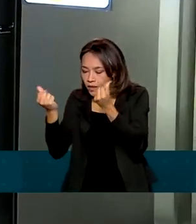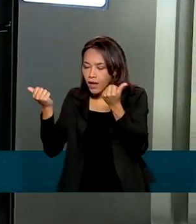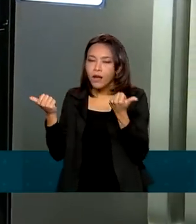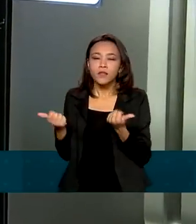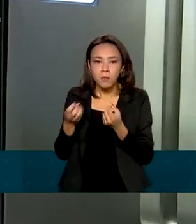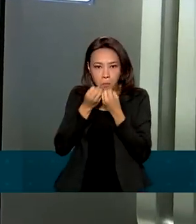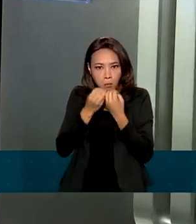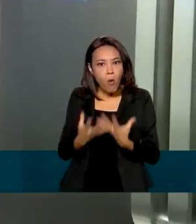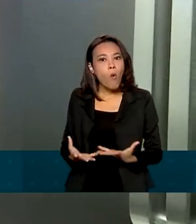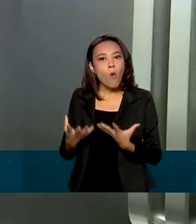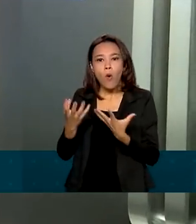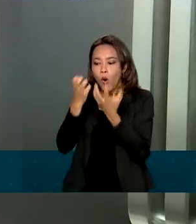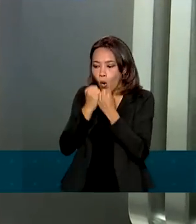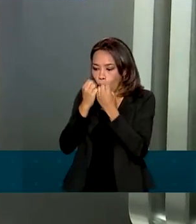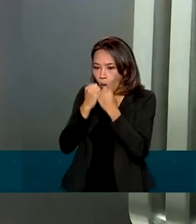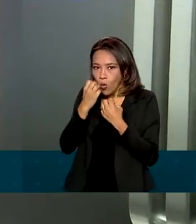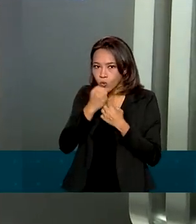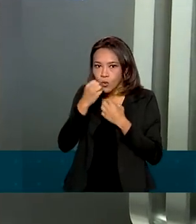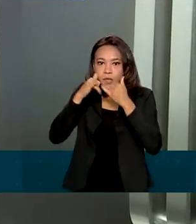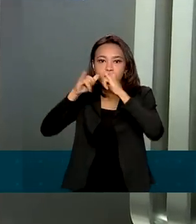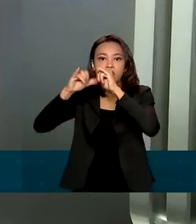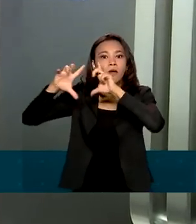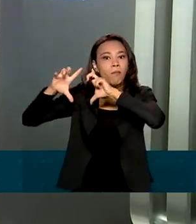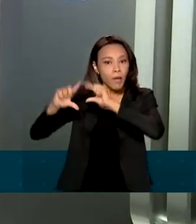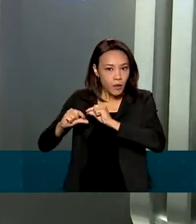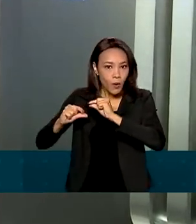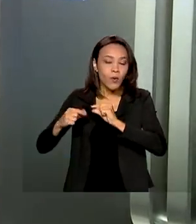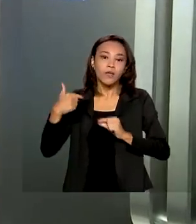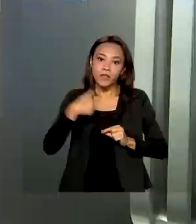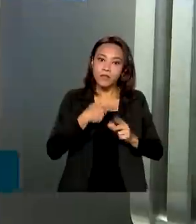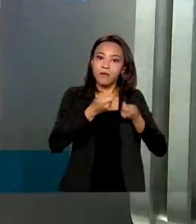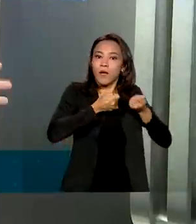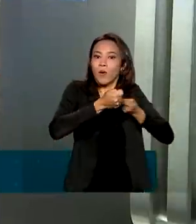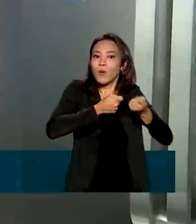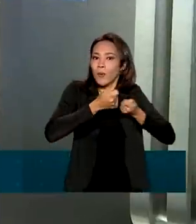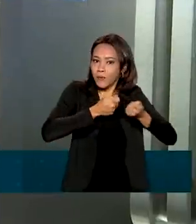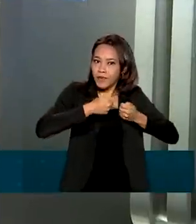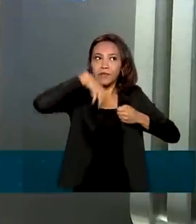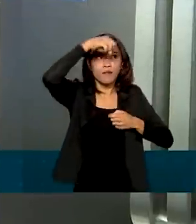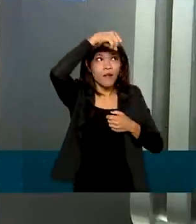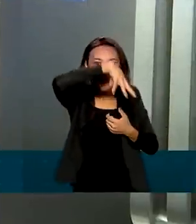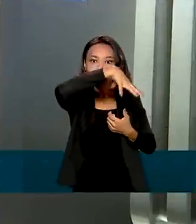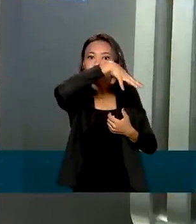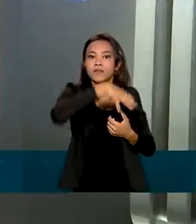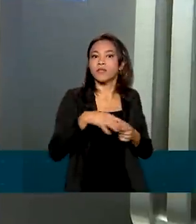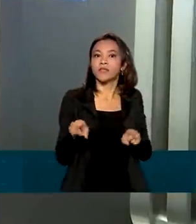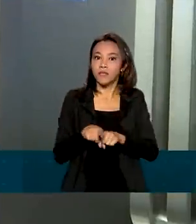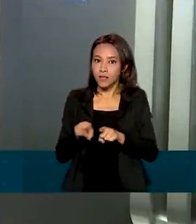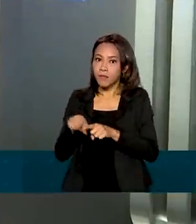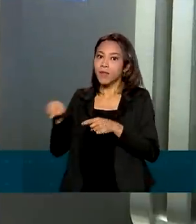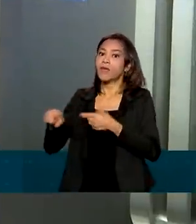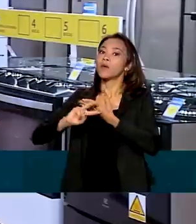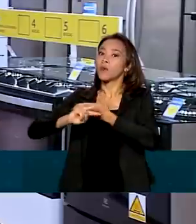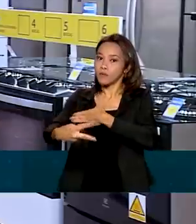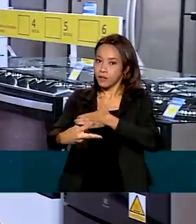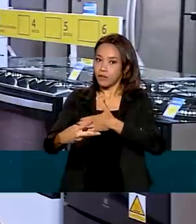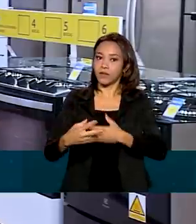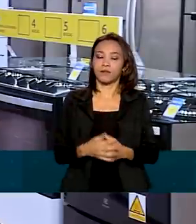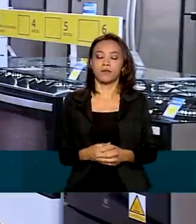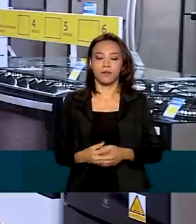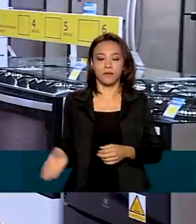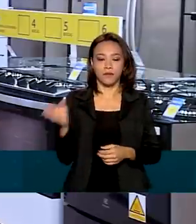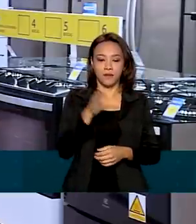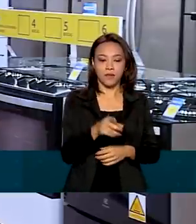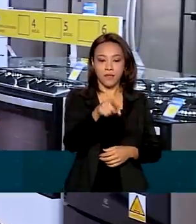menos, fazendo com que o consumidor economize na conta de luz. Eles também têm menor impacto ambiental. É um